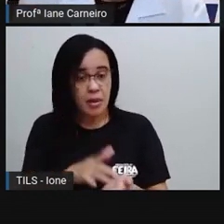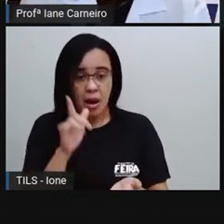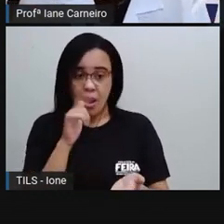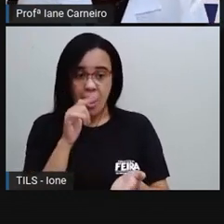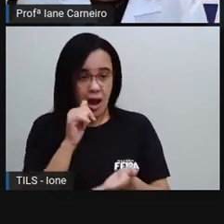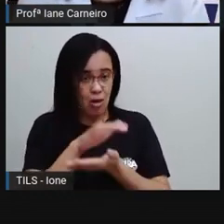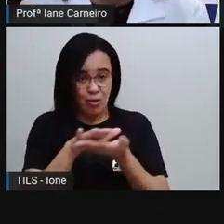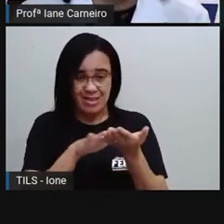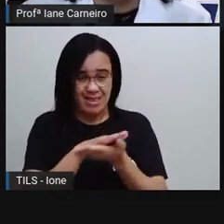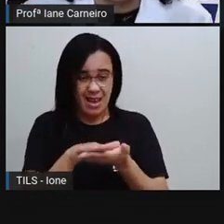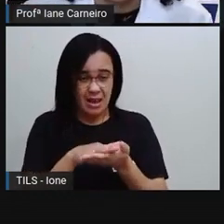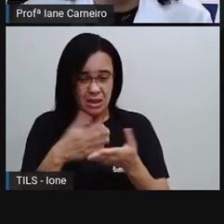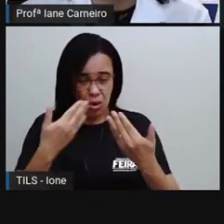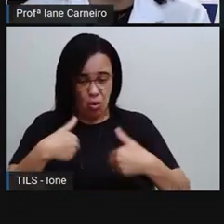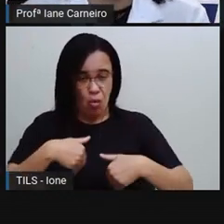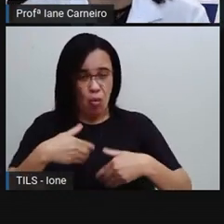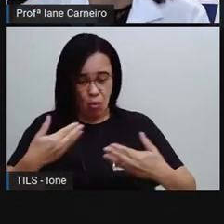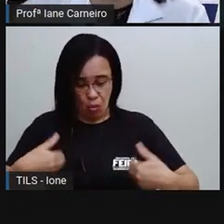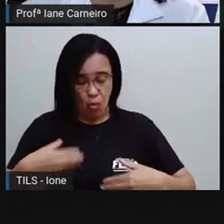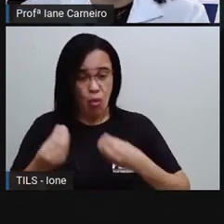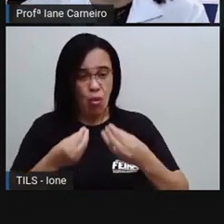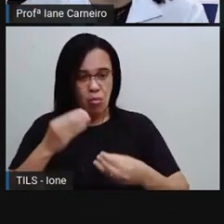fraquinho, e para de funcionar, tá bom?